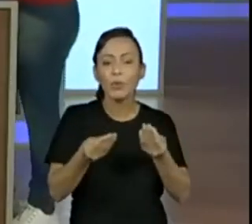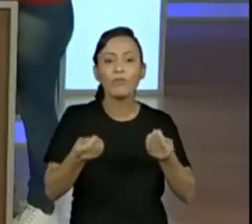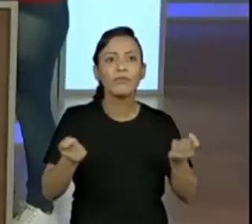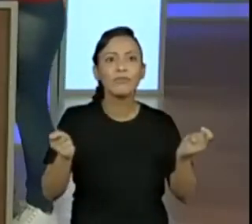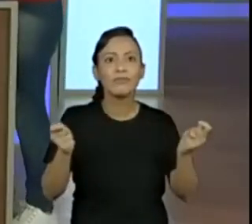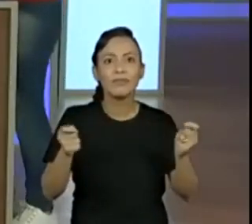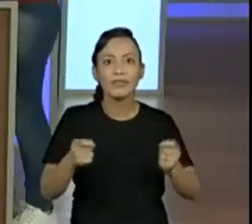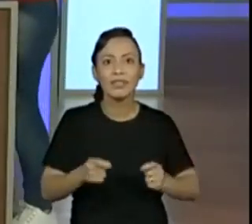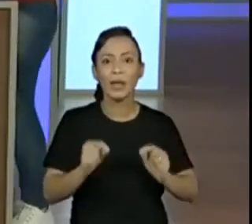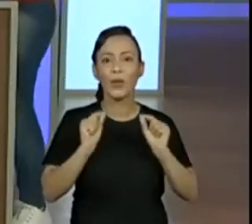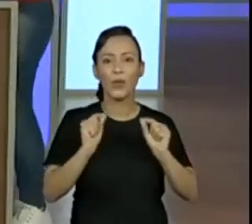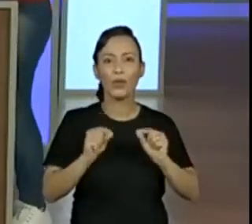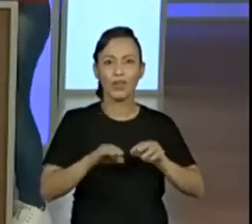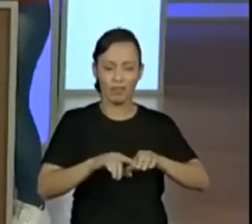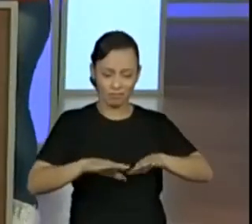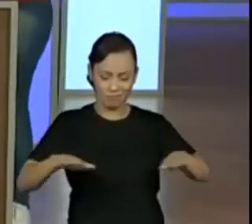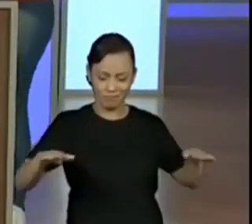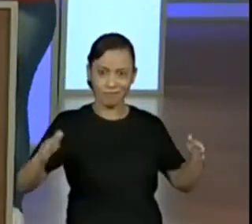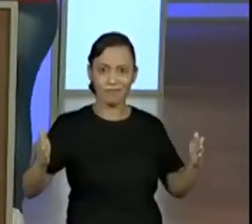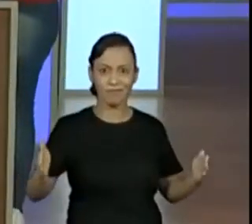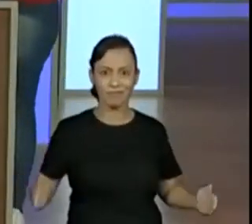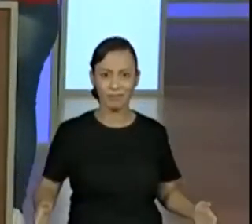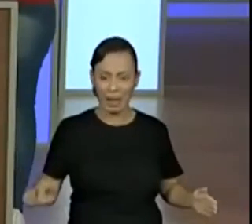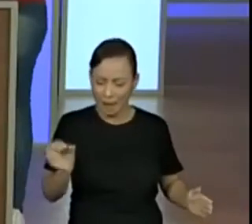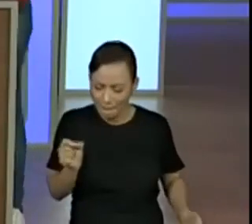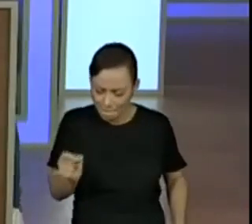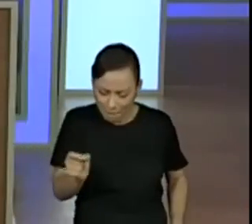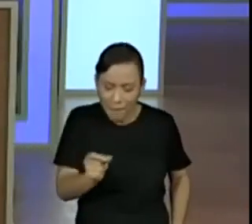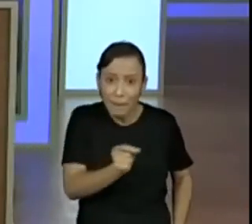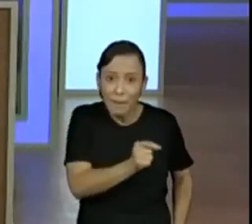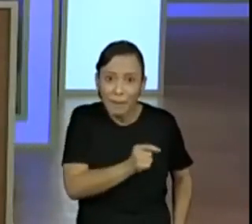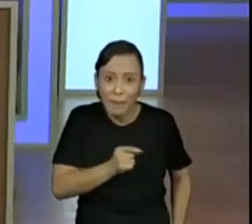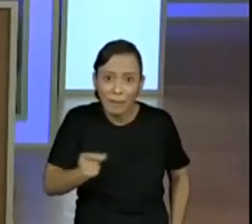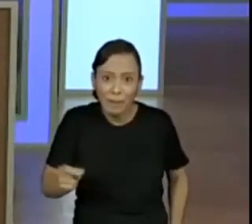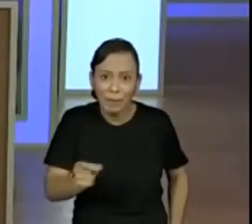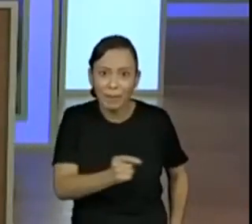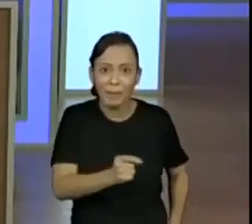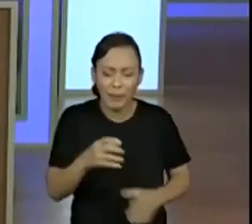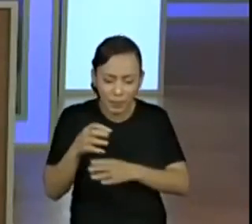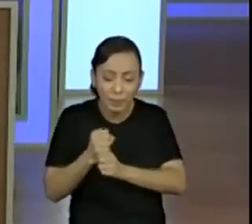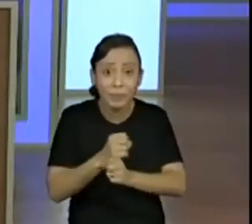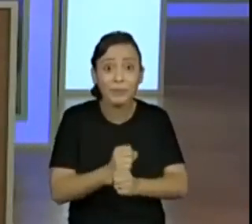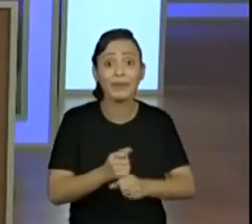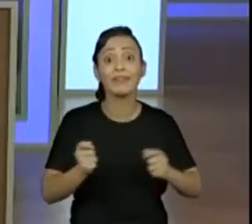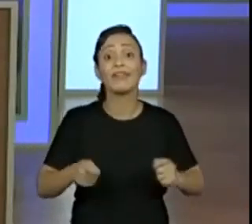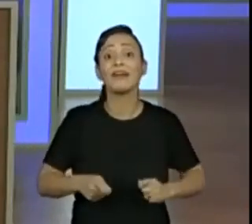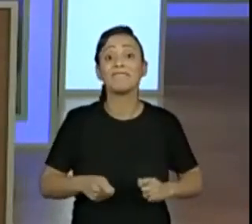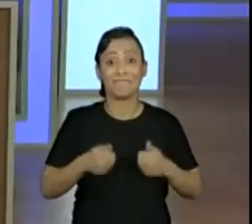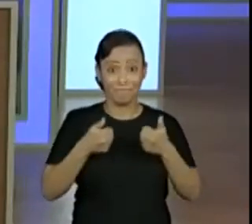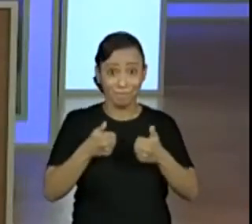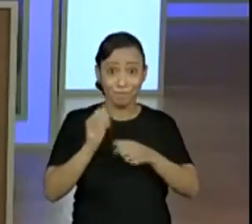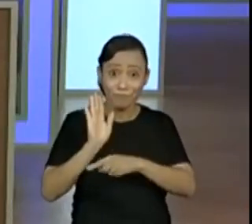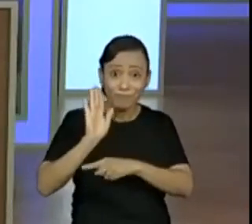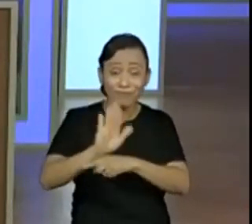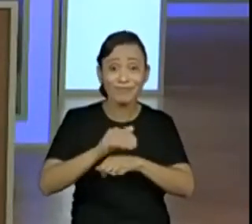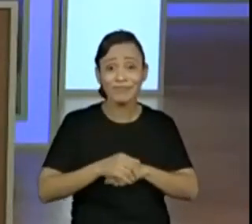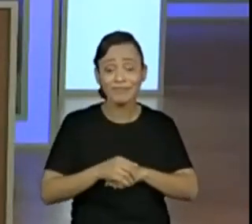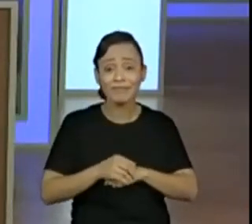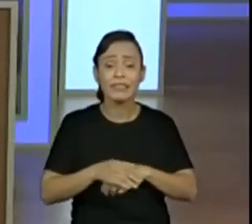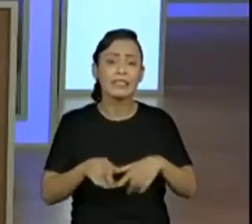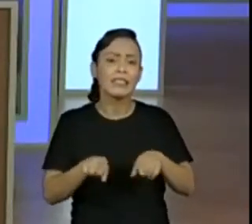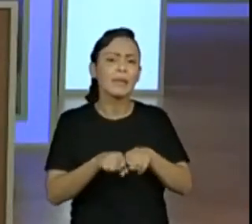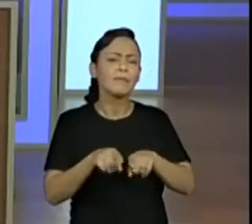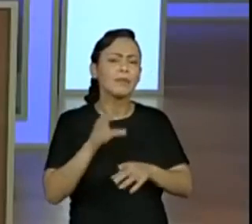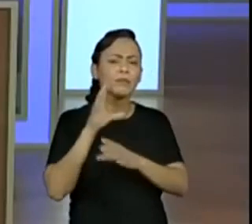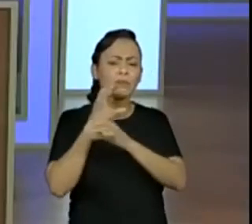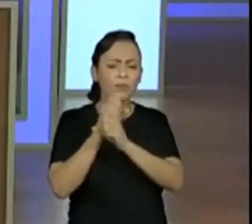tampinhas isso? O que você acha? Podemos. Porque aí a gente já vai ter uma ideia. Para a criança que ainda não conseguiu ver se há mais de 20 ou